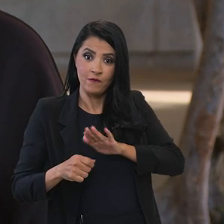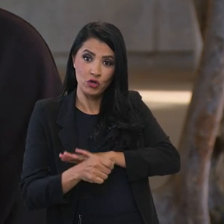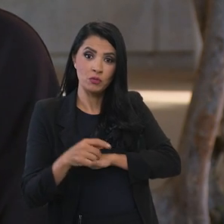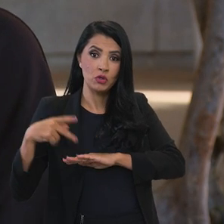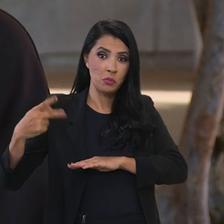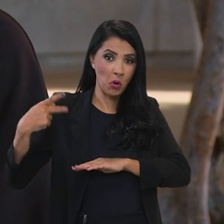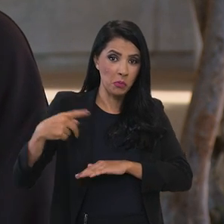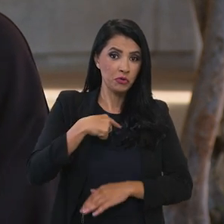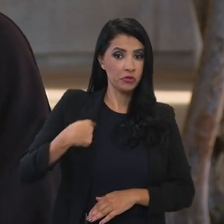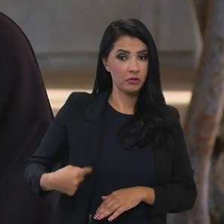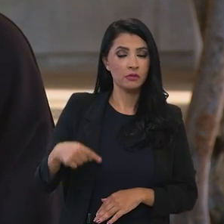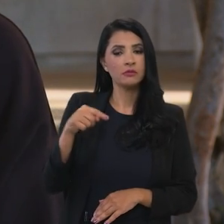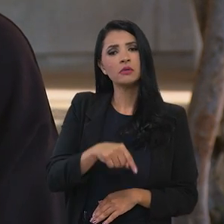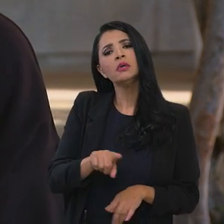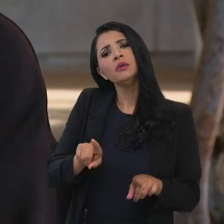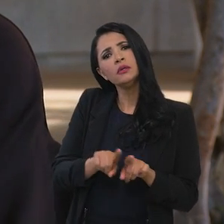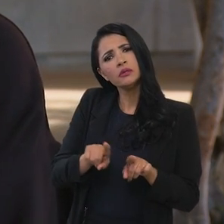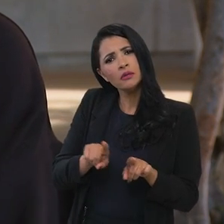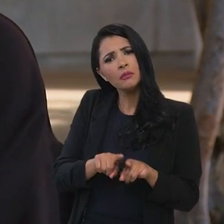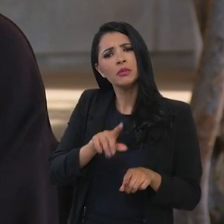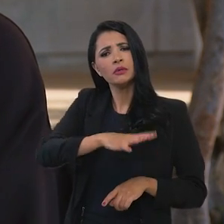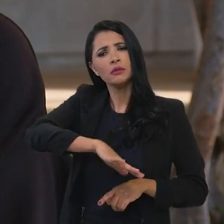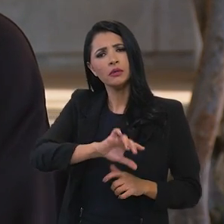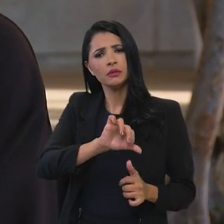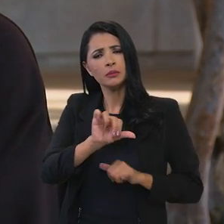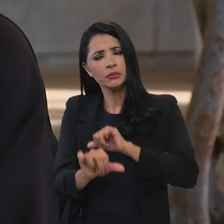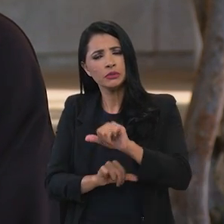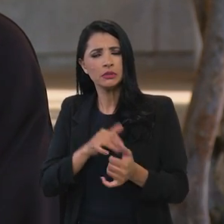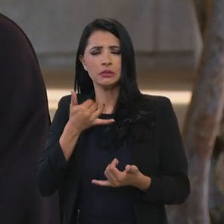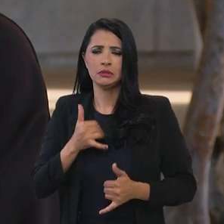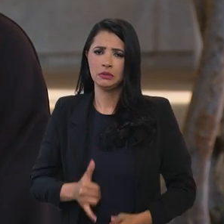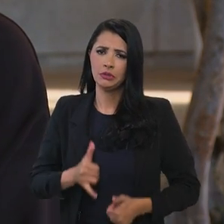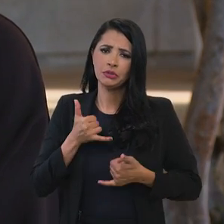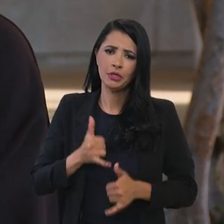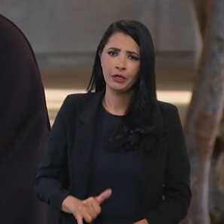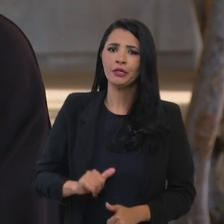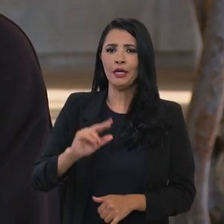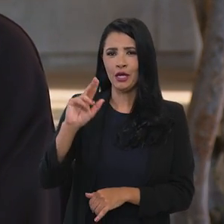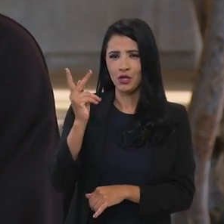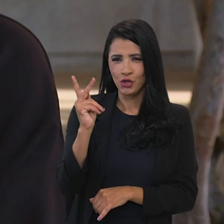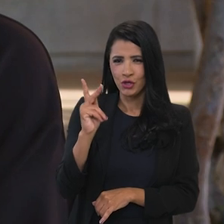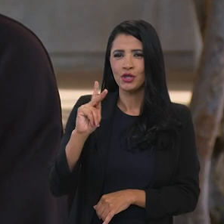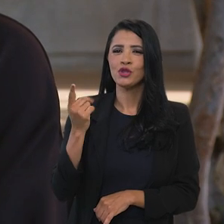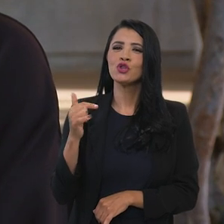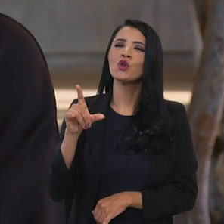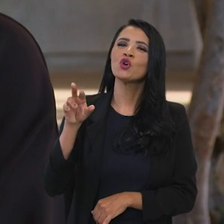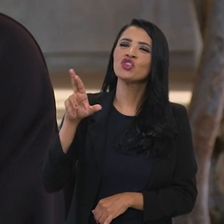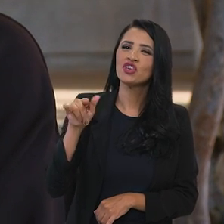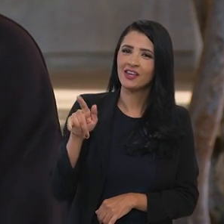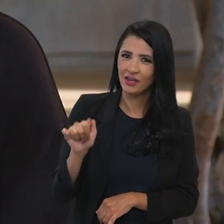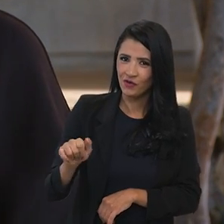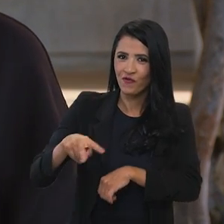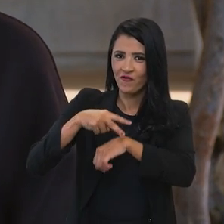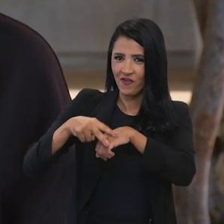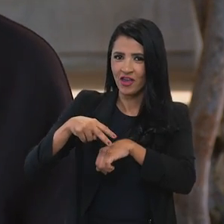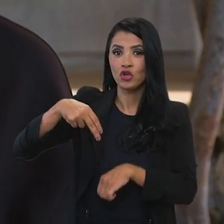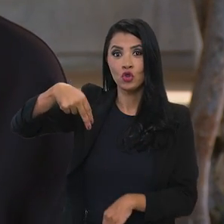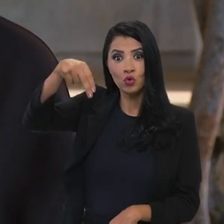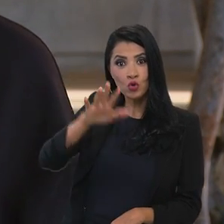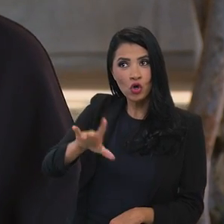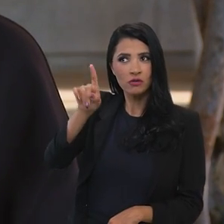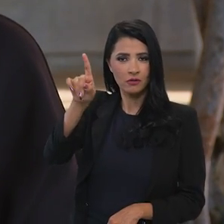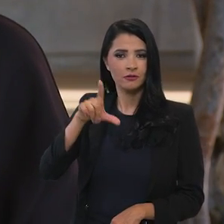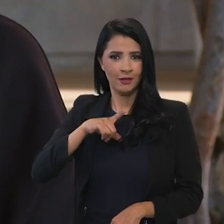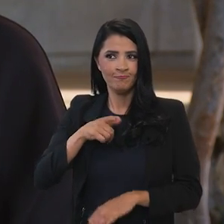e há investimentos também na área da transição energética investimentos em hidrogênio verde por exemplo no nordeste do Brasil a China é um